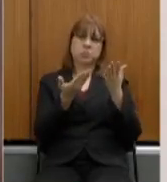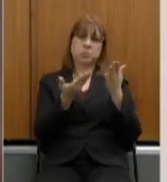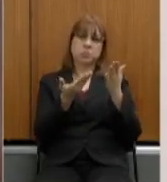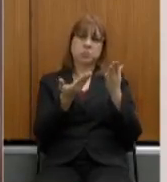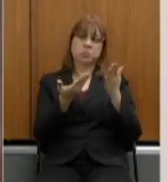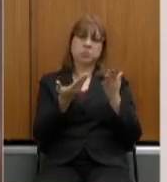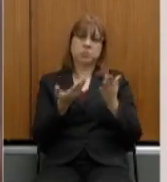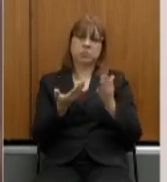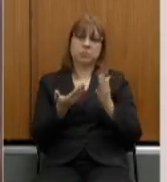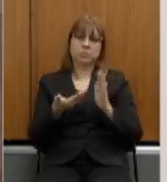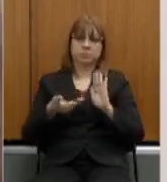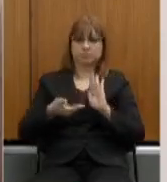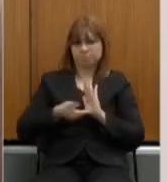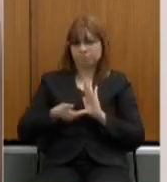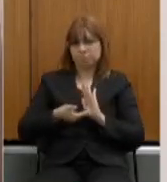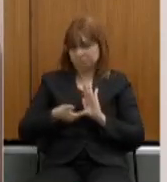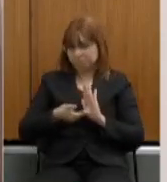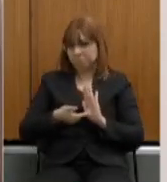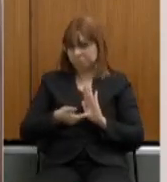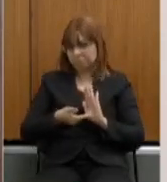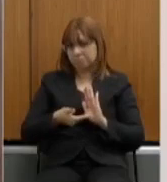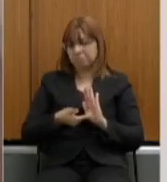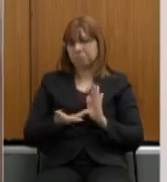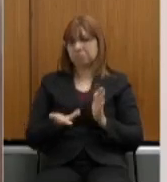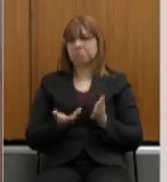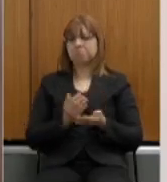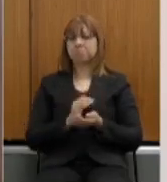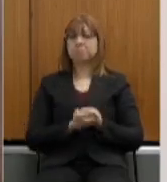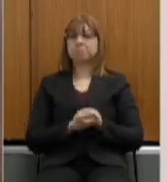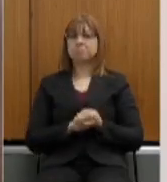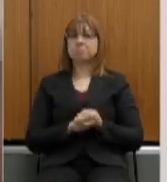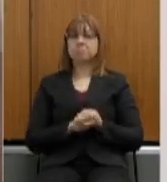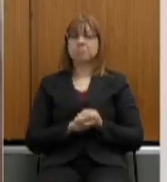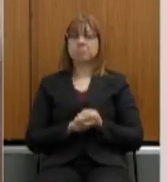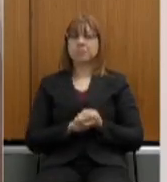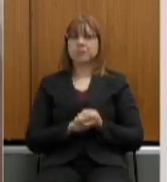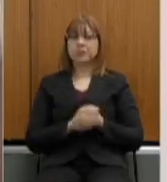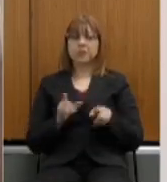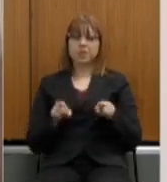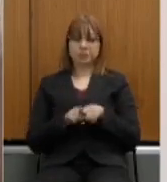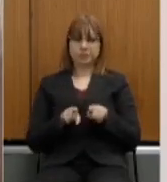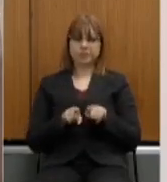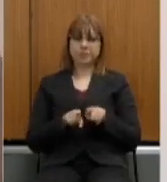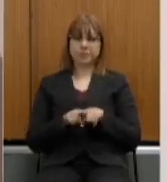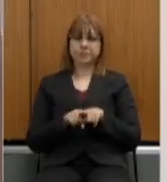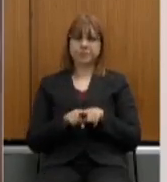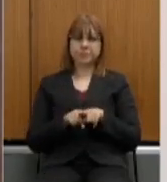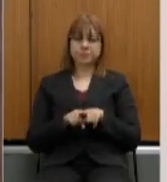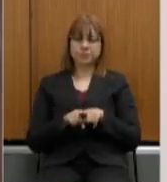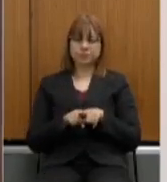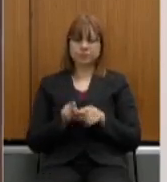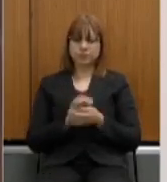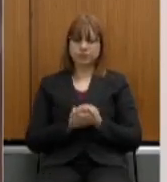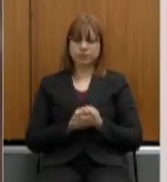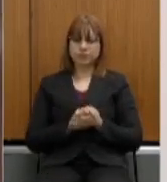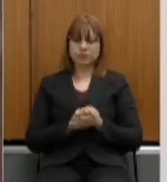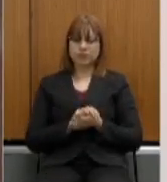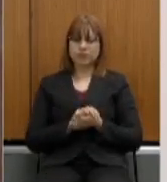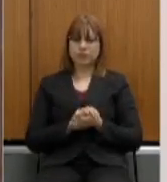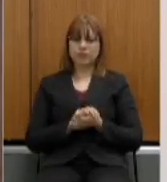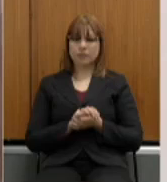Federal, inclusive nem mesmo sob